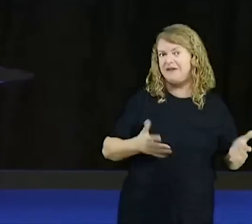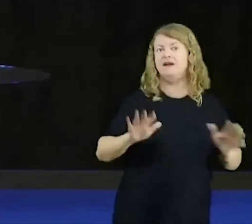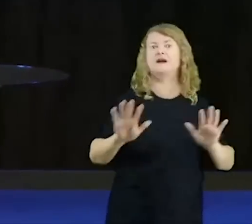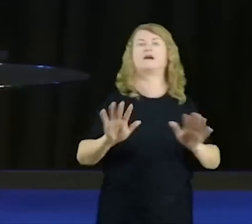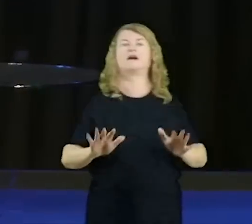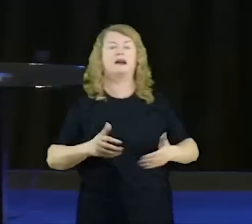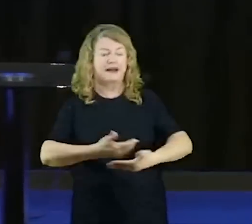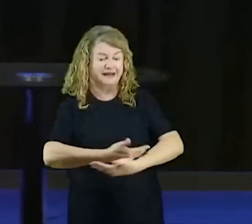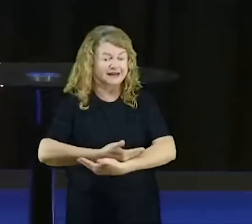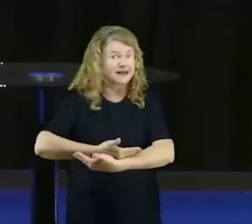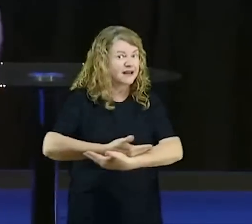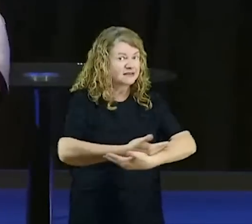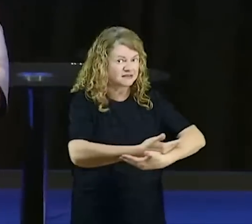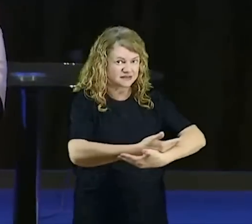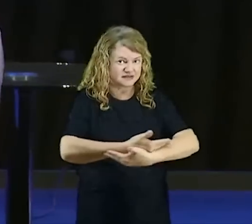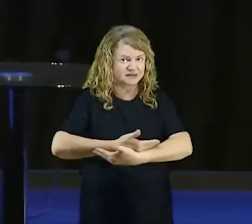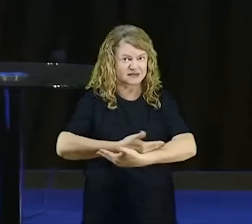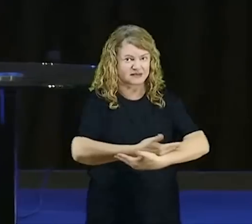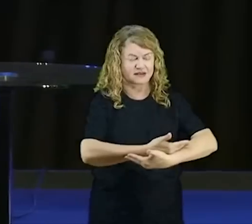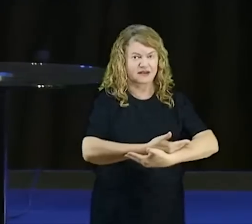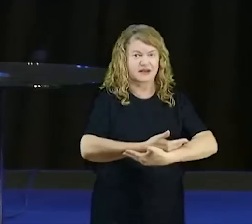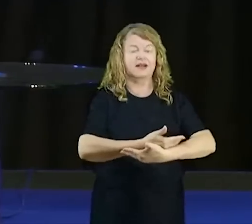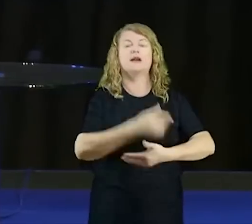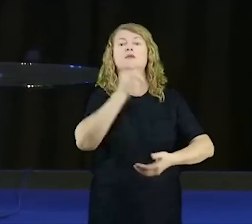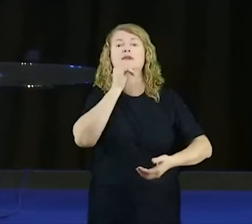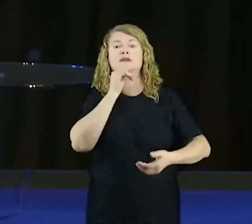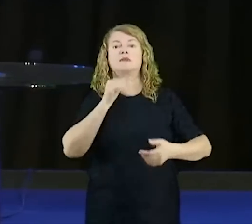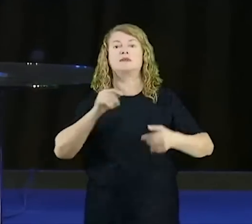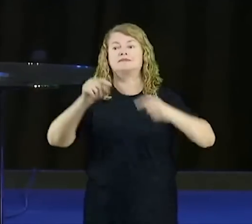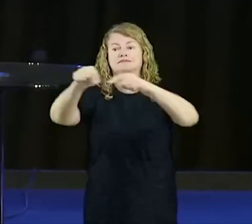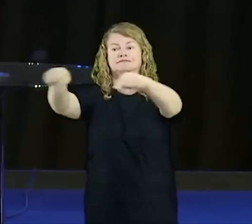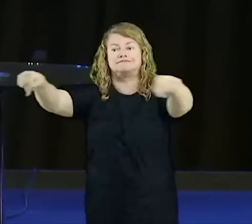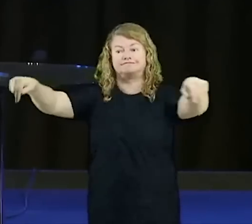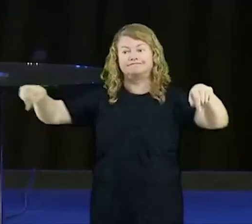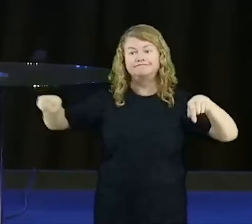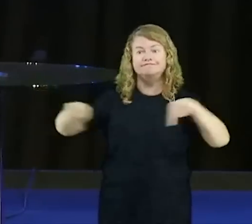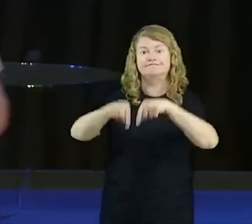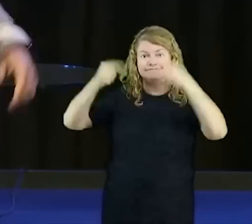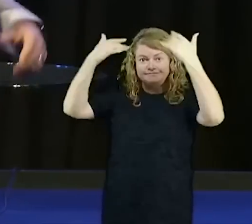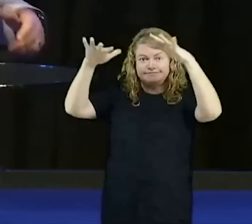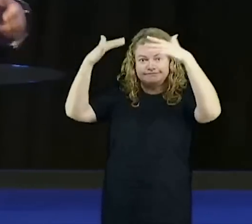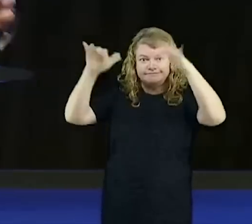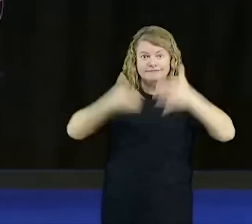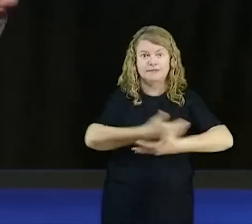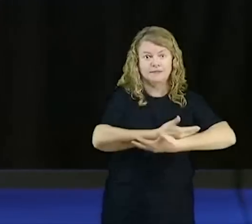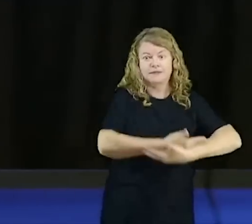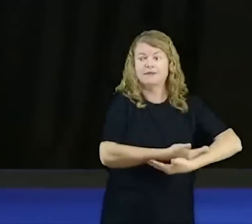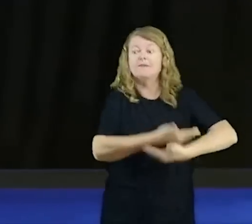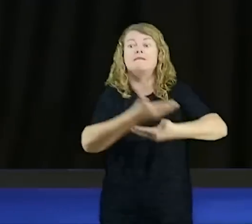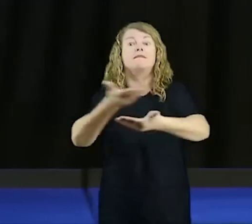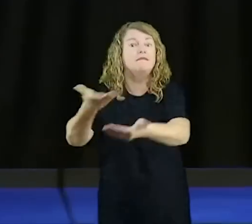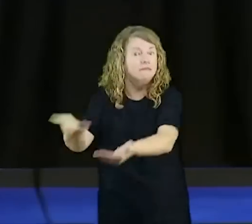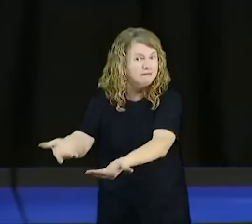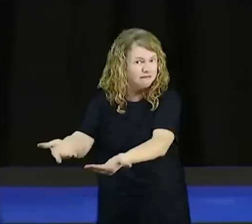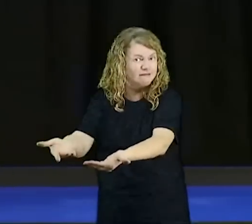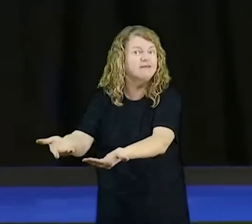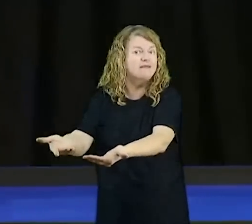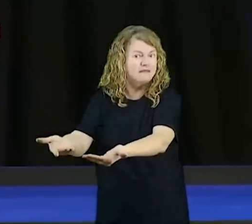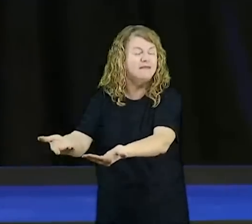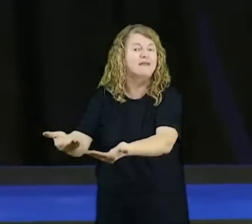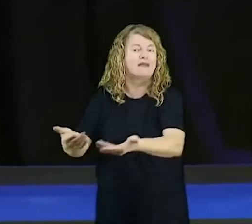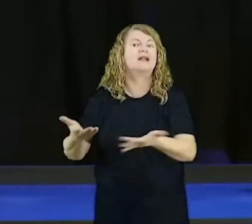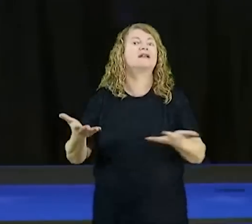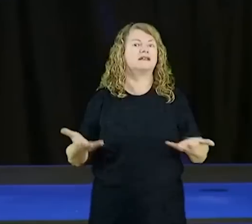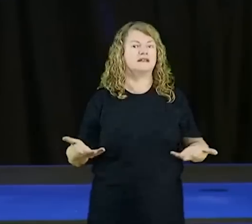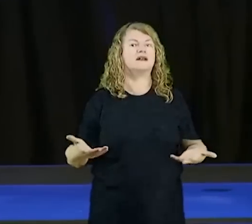pelos chamados batismos rituais, Romanos capítulo 6, deixa muito claro, que o batismo nas